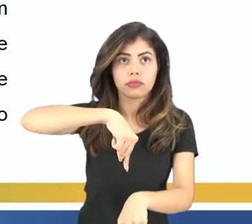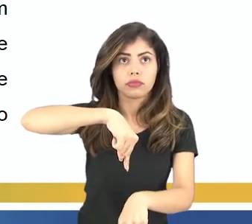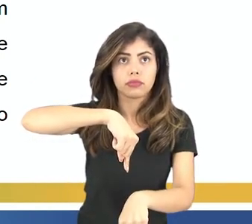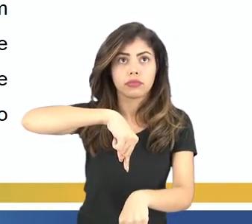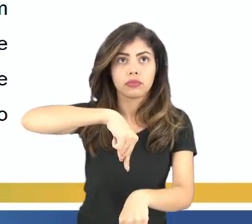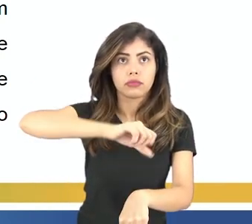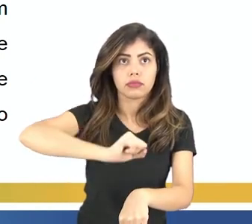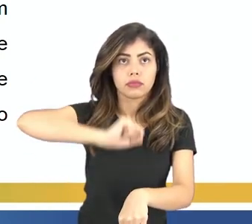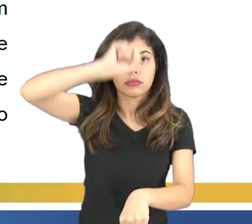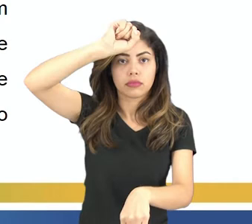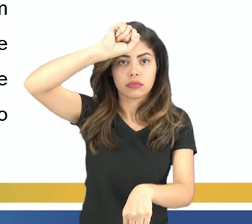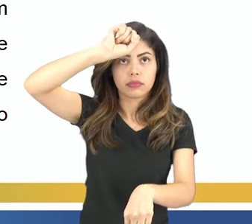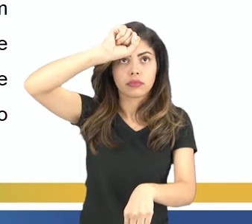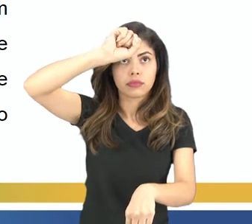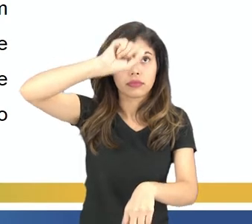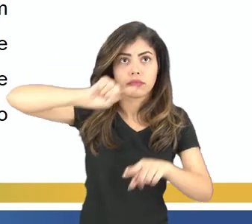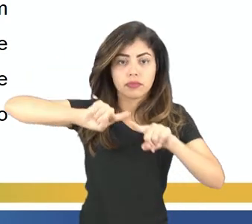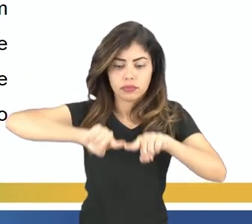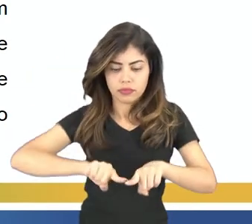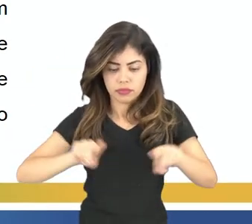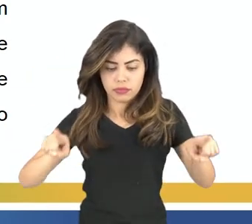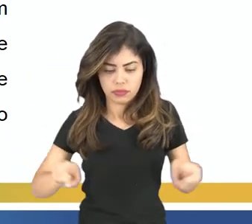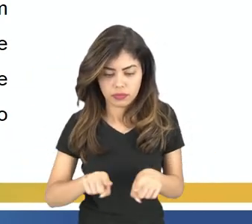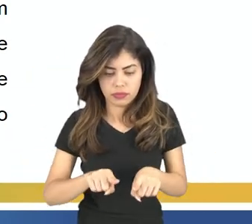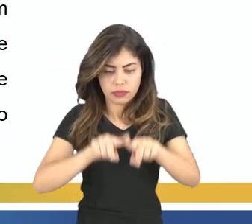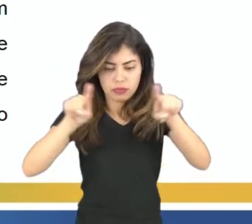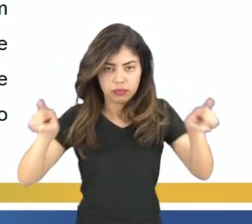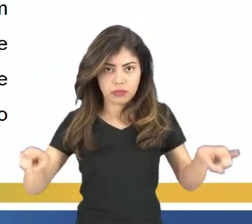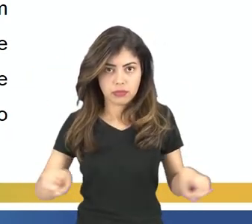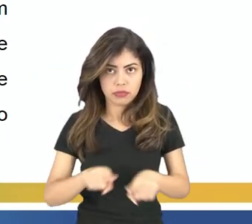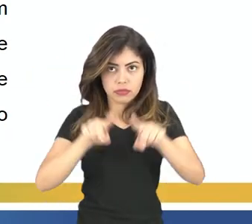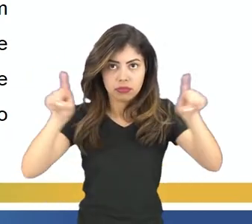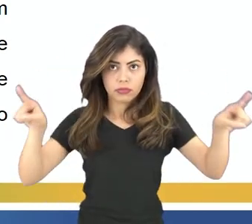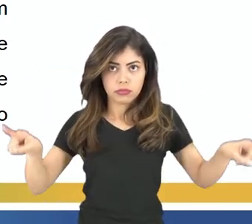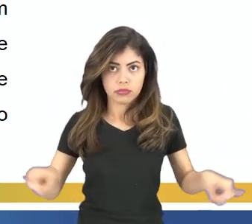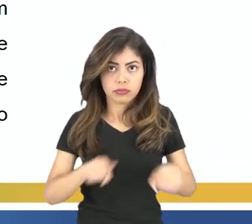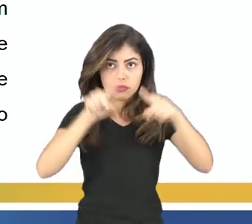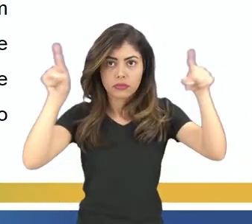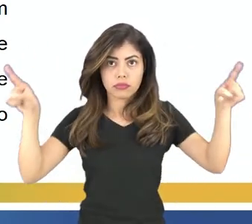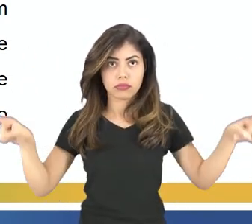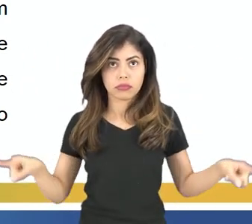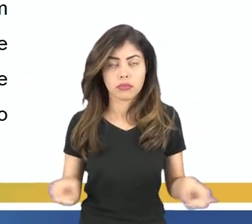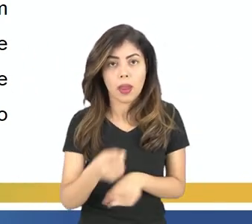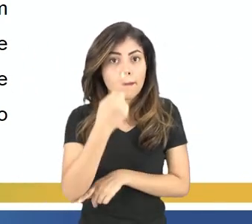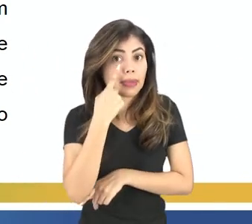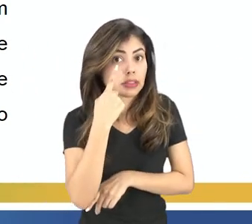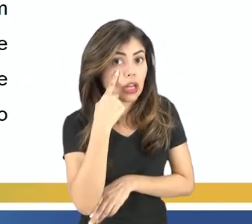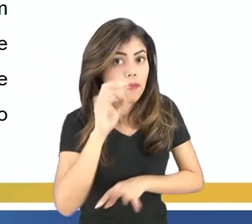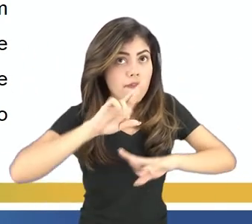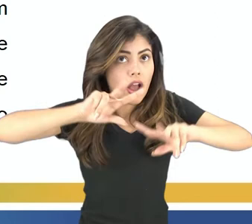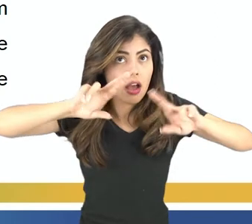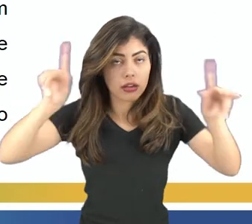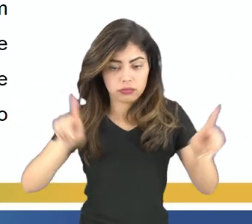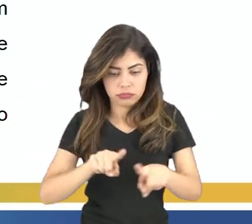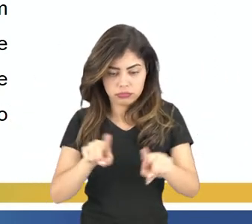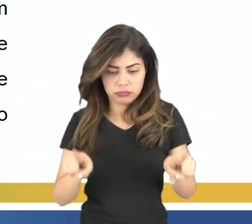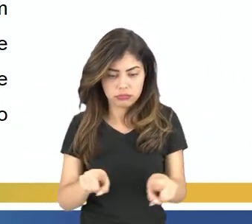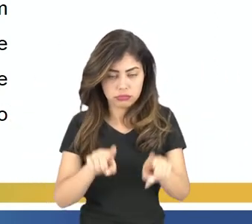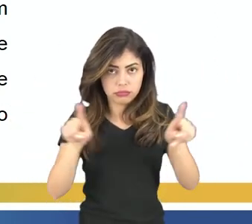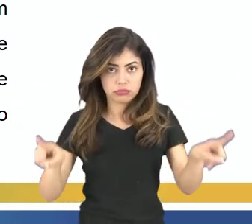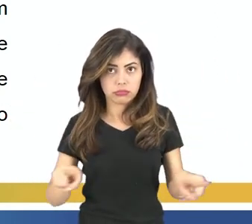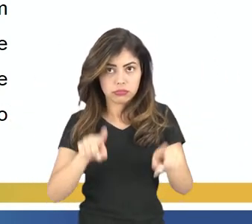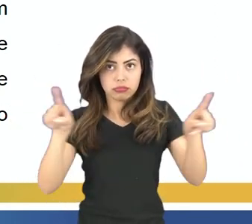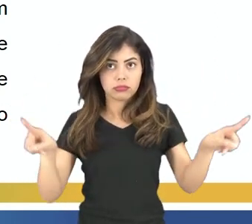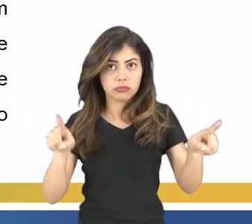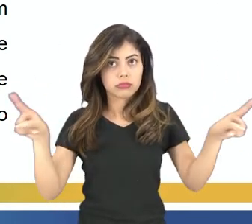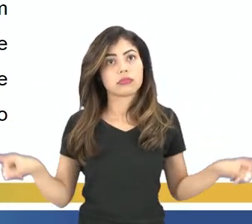as linhas de força do campo, ela atua de modo a sair do norte e entrar no sul. Você verifica que é feito várias voltas e